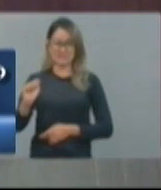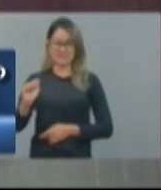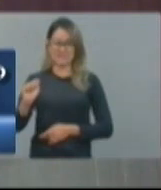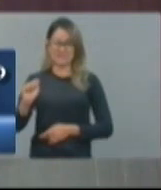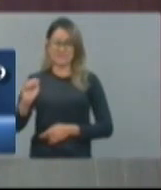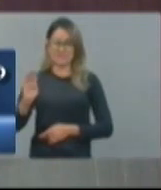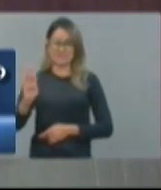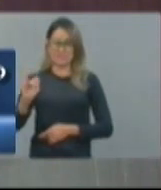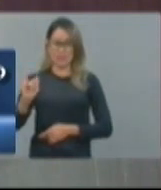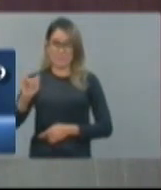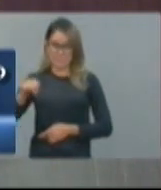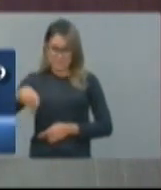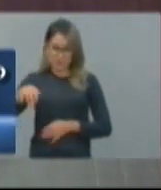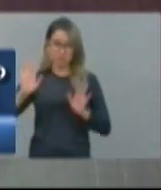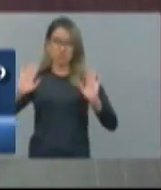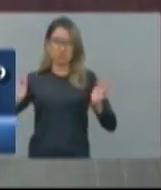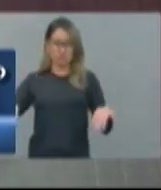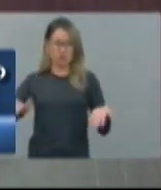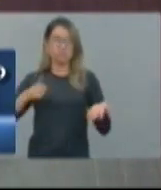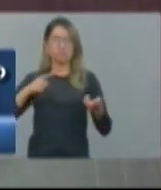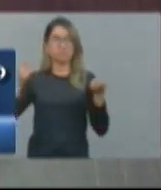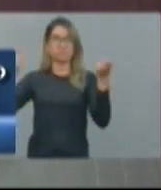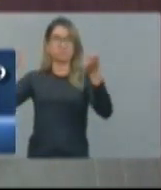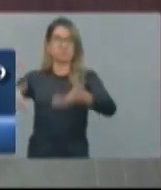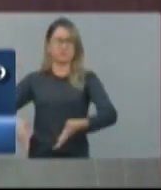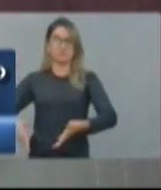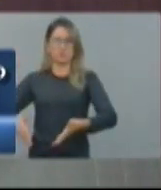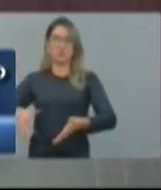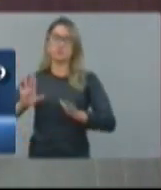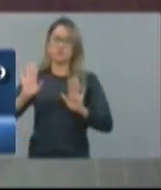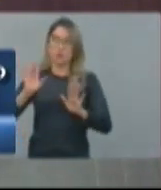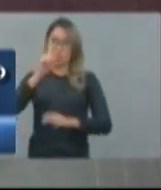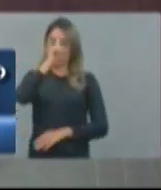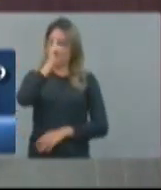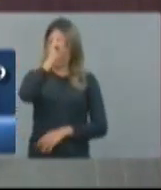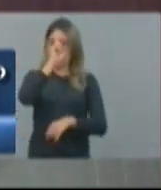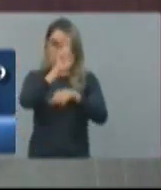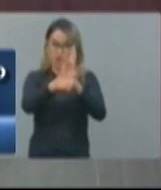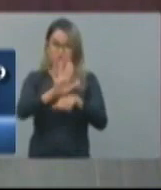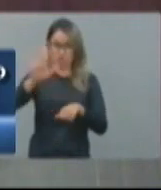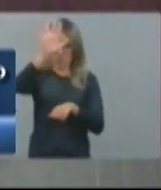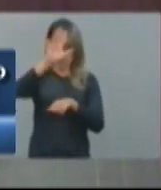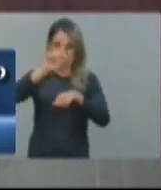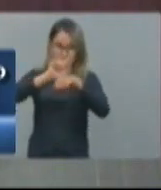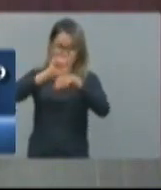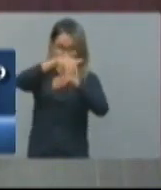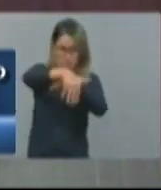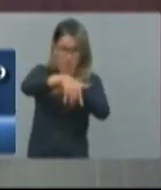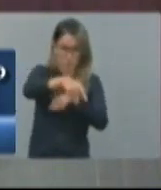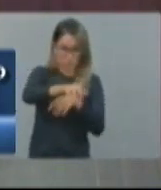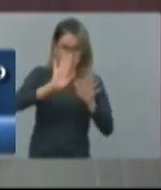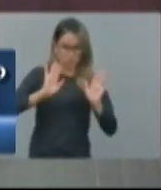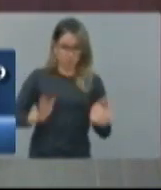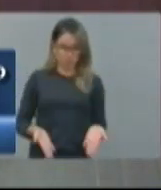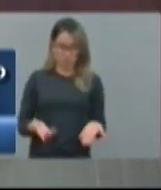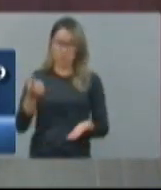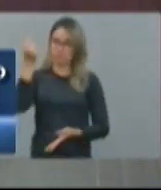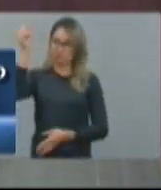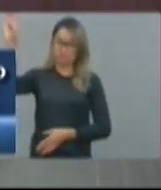garantido 50% do custeio do hospital regional de Quixerambim para que ele possa abrir e possa começar seu